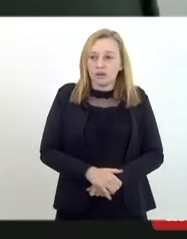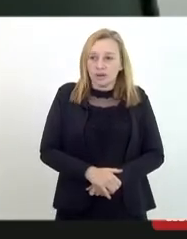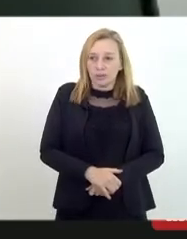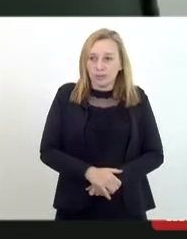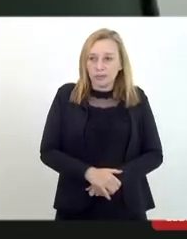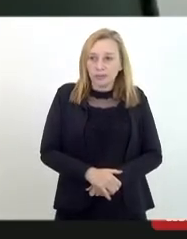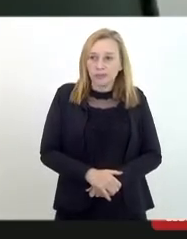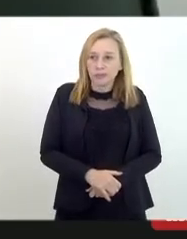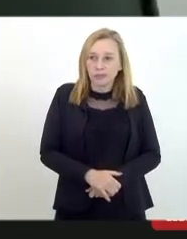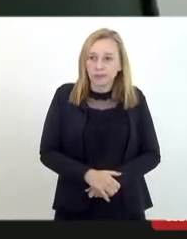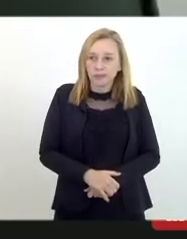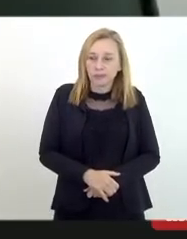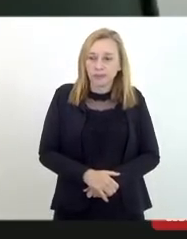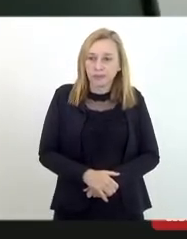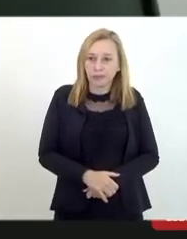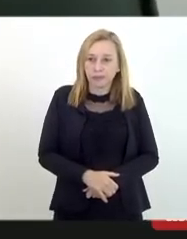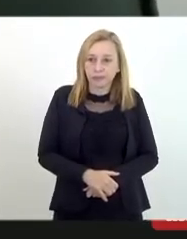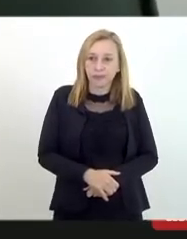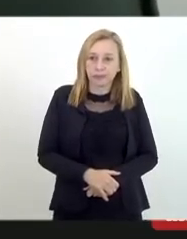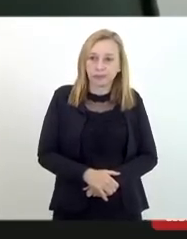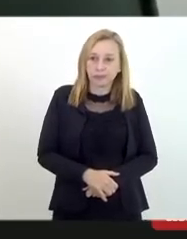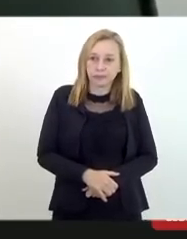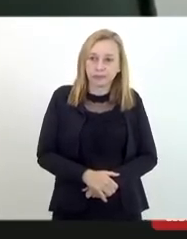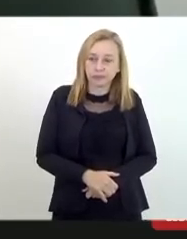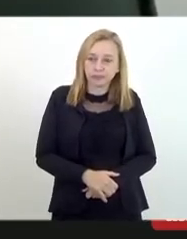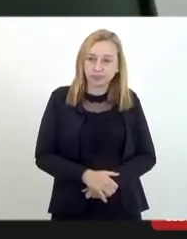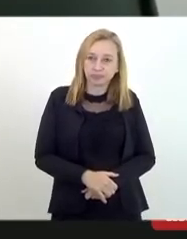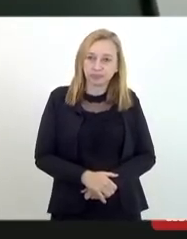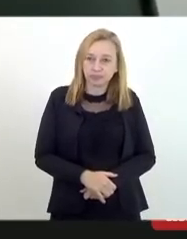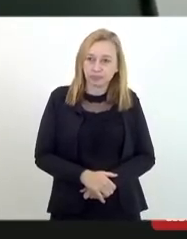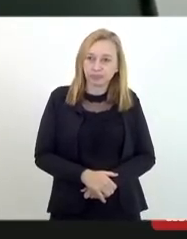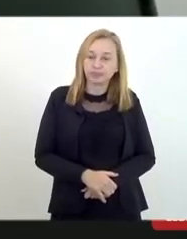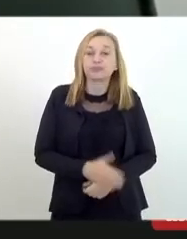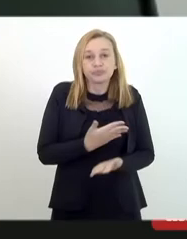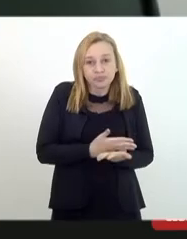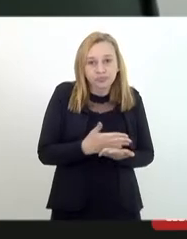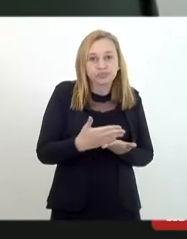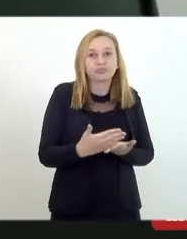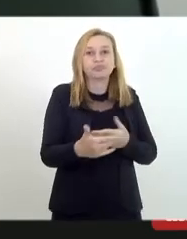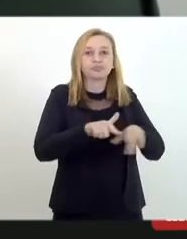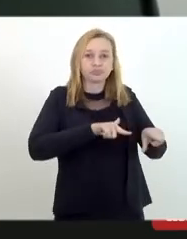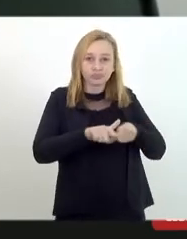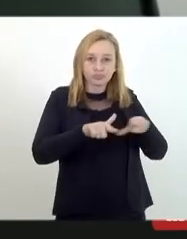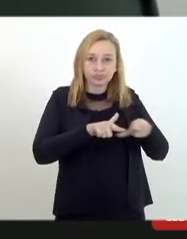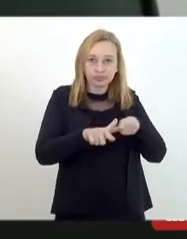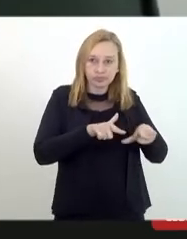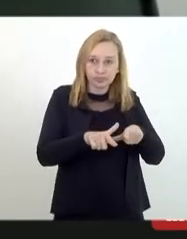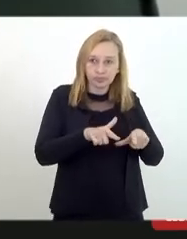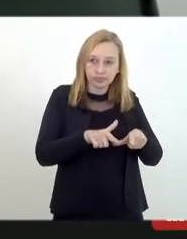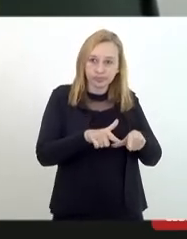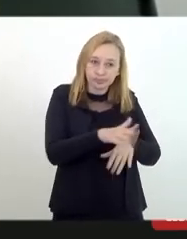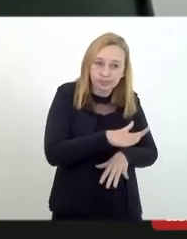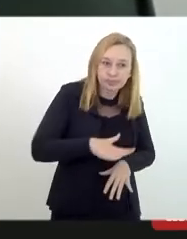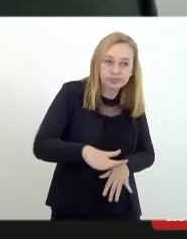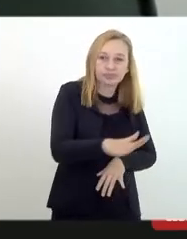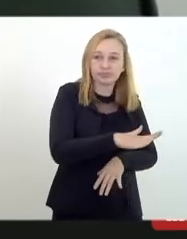implementação e de começar a trabalhar a partir da área